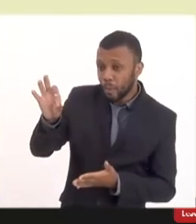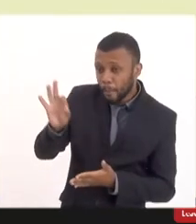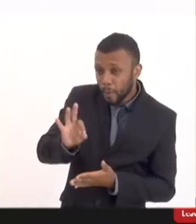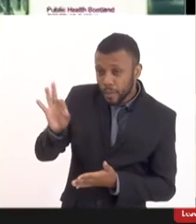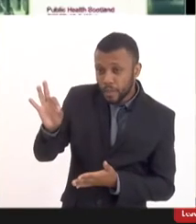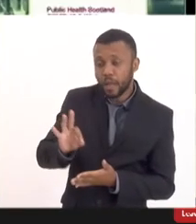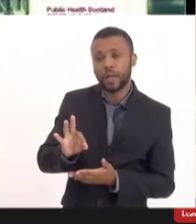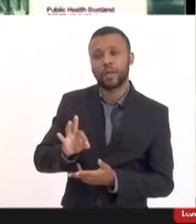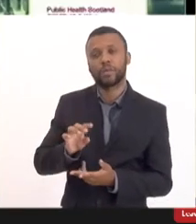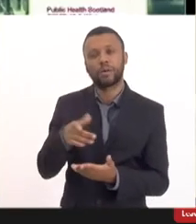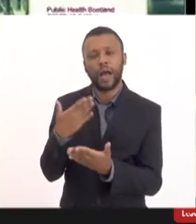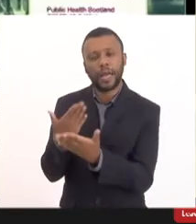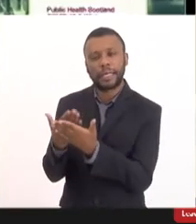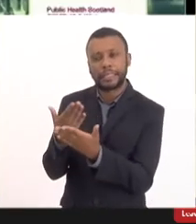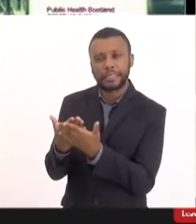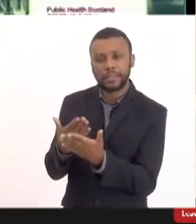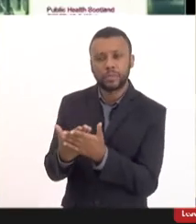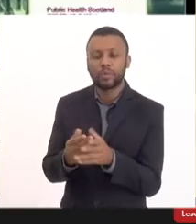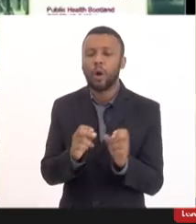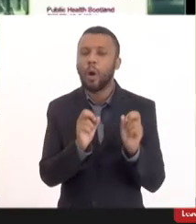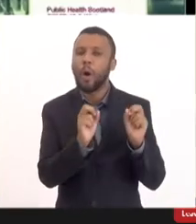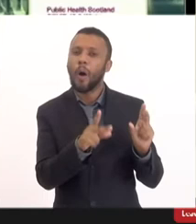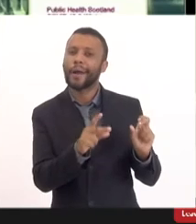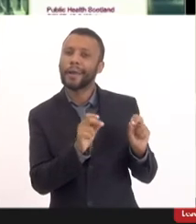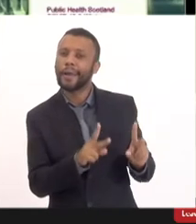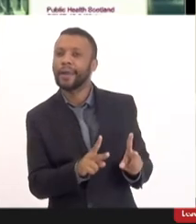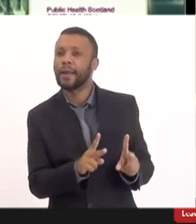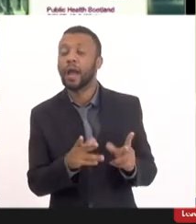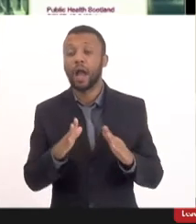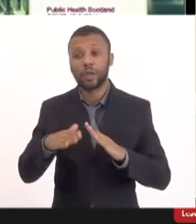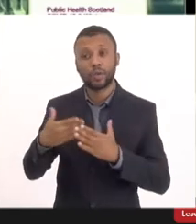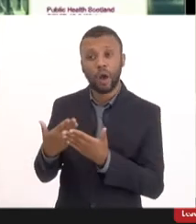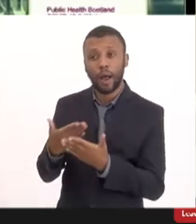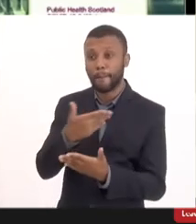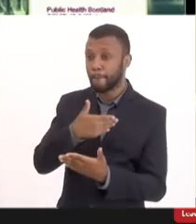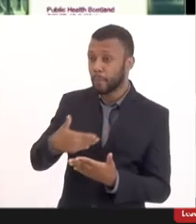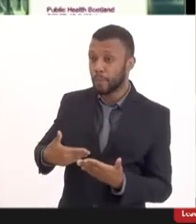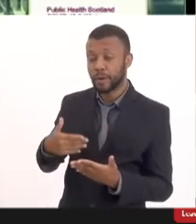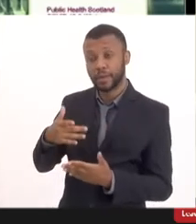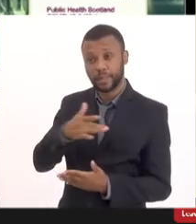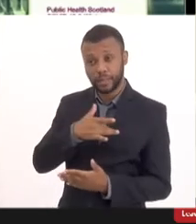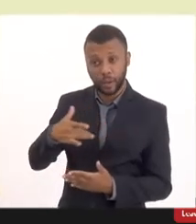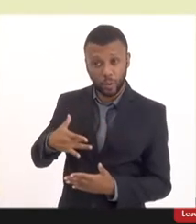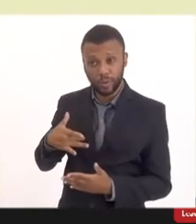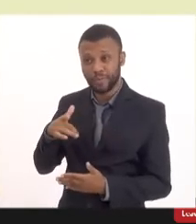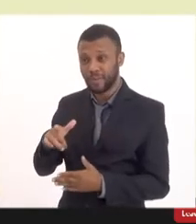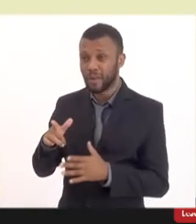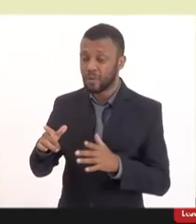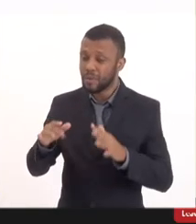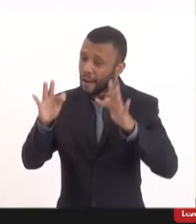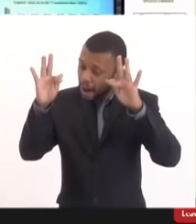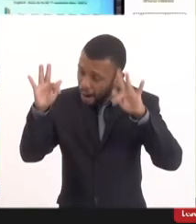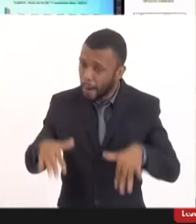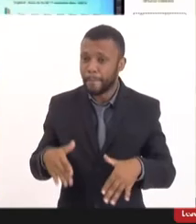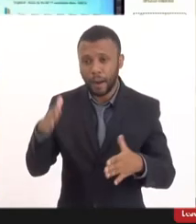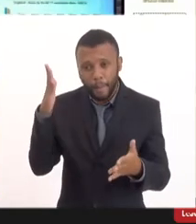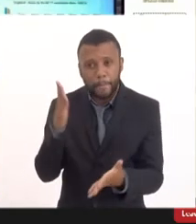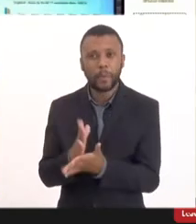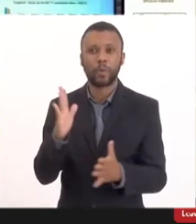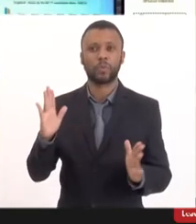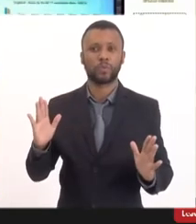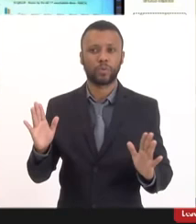fazia com aquele estudo dela ok a escola pública de saúde da Escócia veio acabar com isso na verdade nós